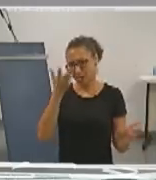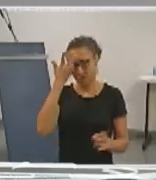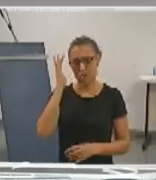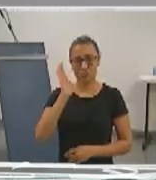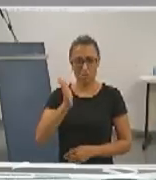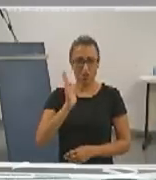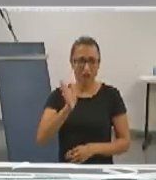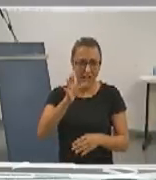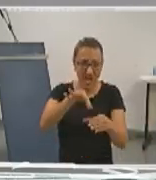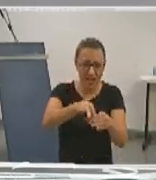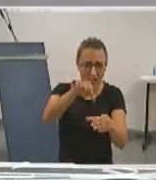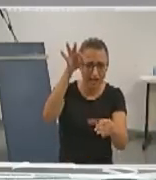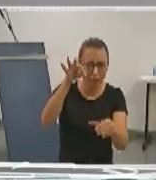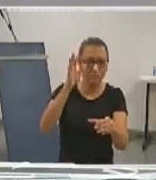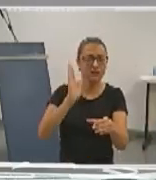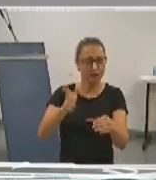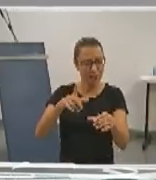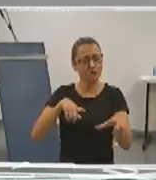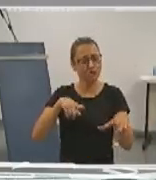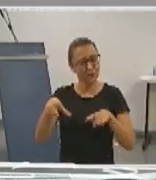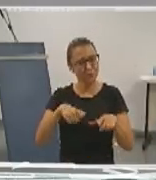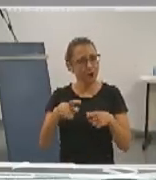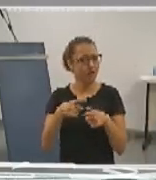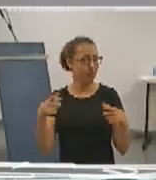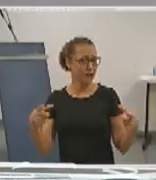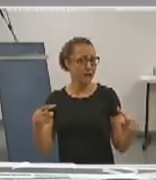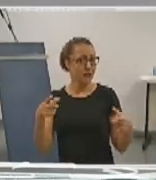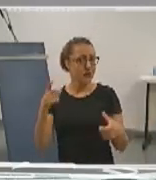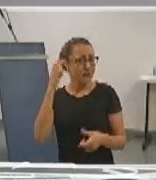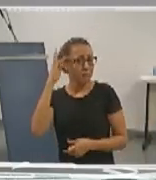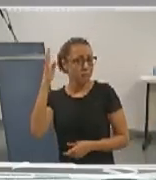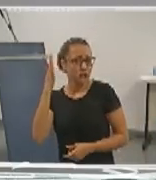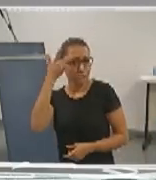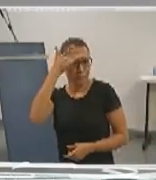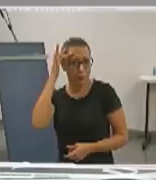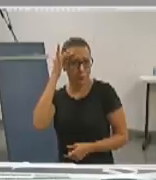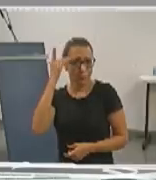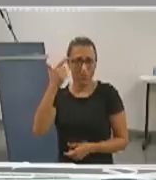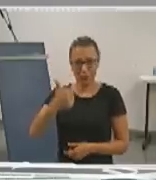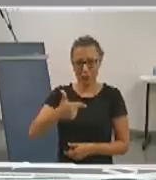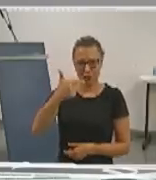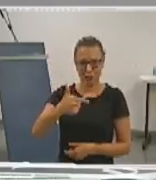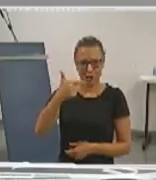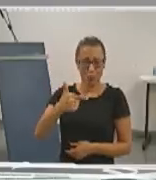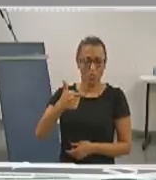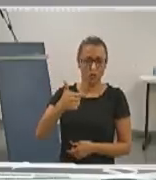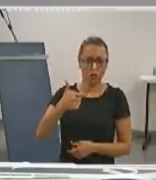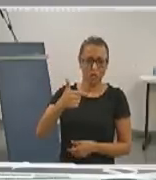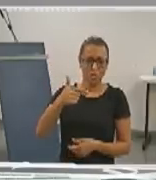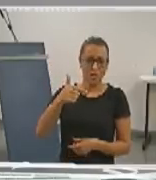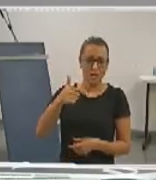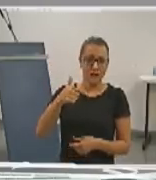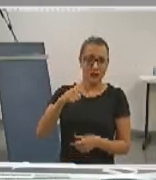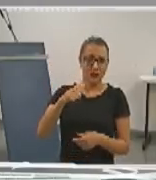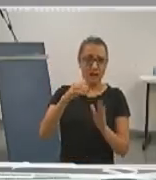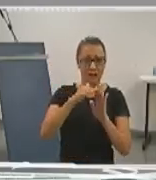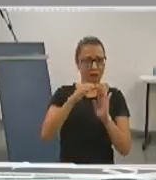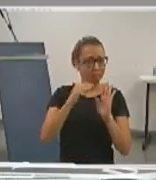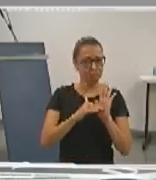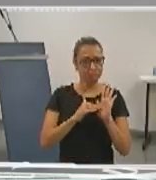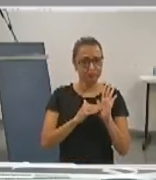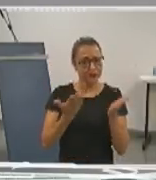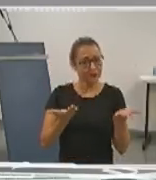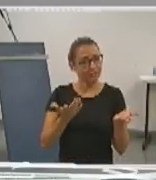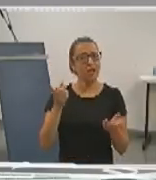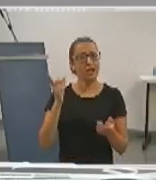eleito, já tem um trabalho muito grande, imagina uma pessoa que fica em segundo lugar na lista tríplice. Então, vai